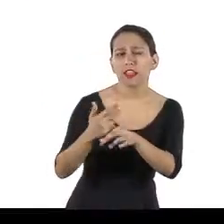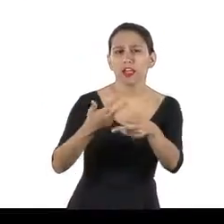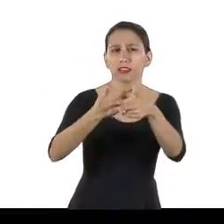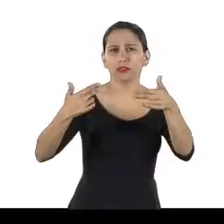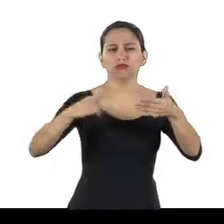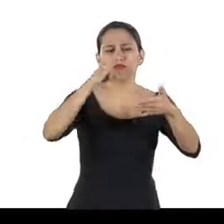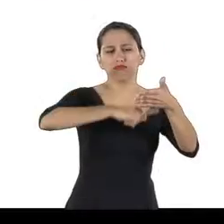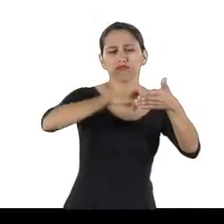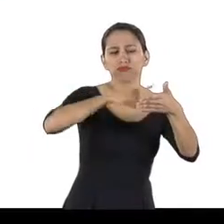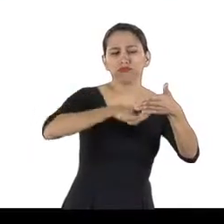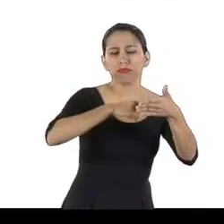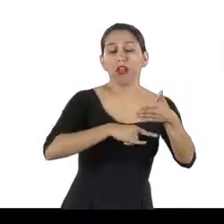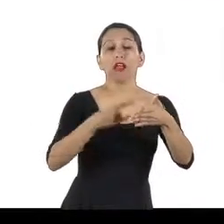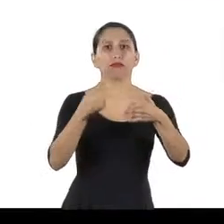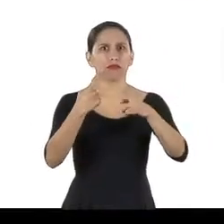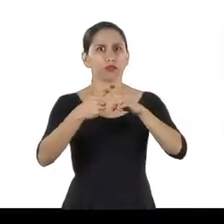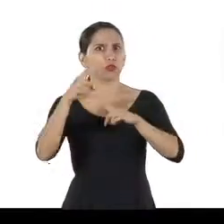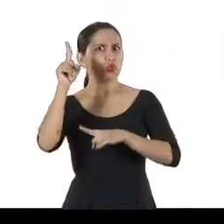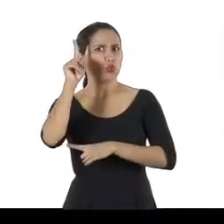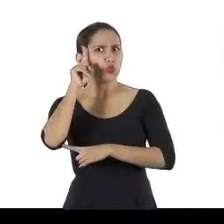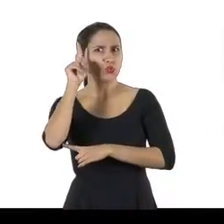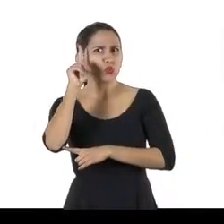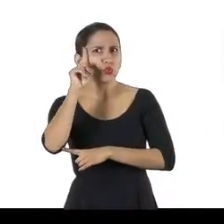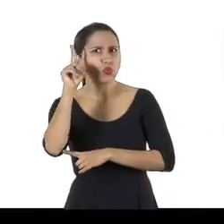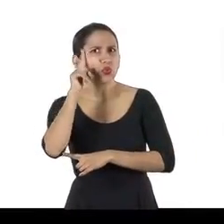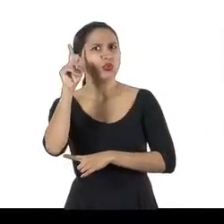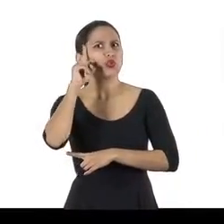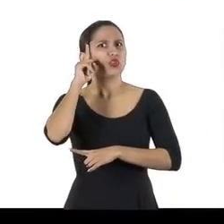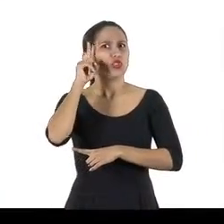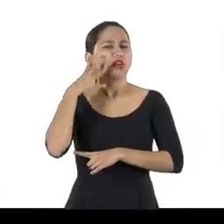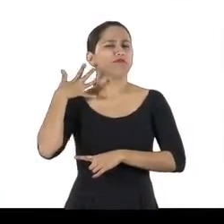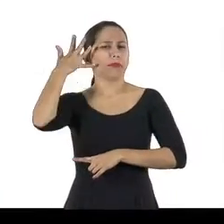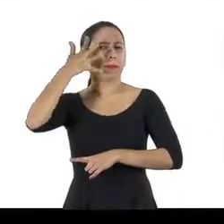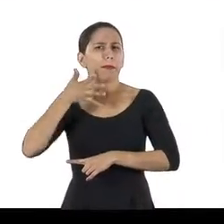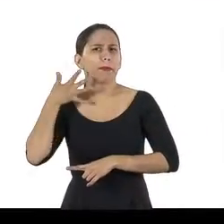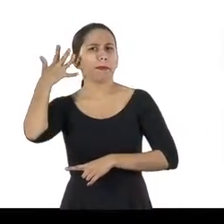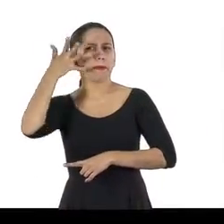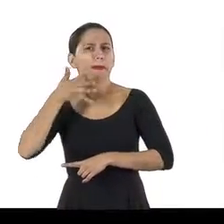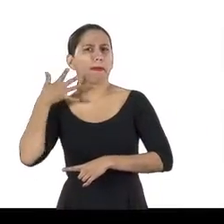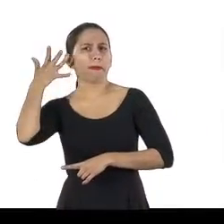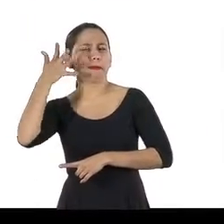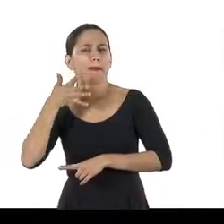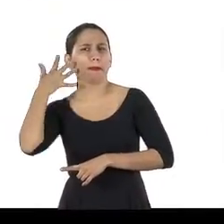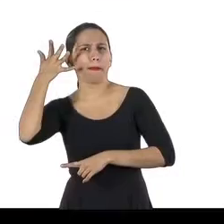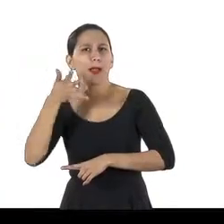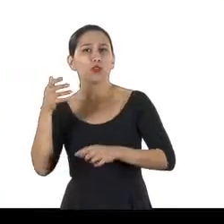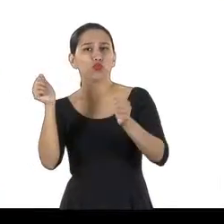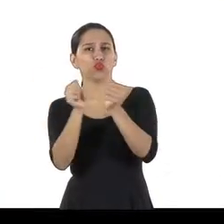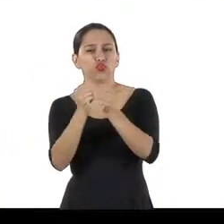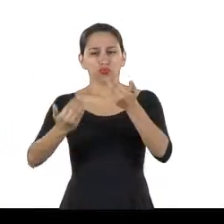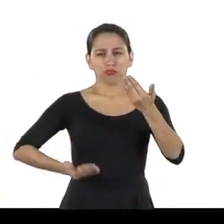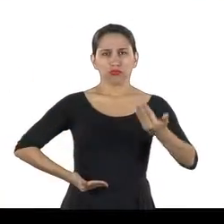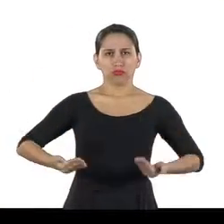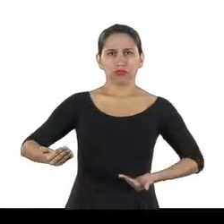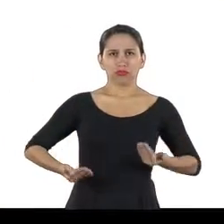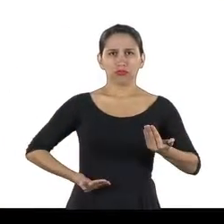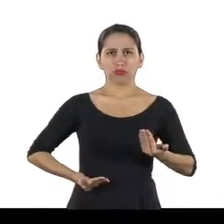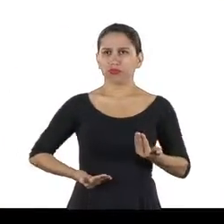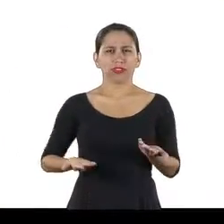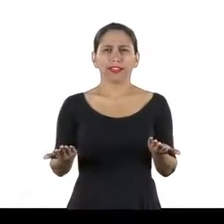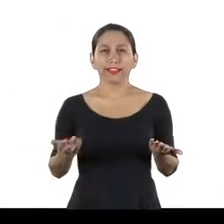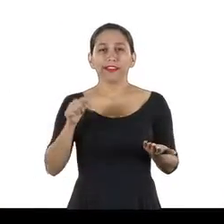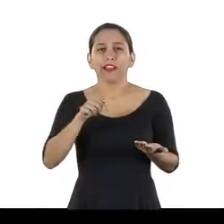Todo dia, é importante bater um papo sobre segurança com todos os trabalhadores. Esse encontro é conhecido como